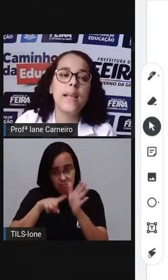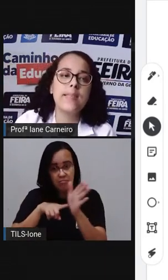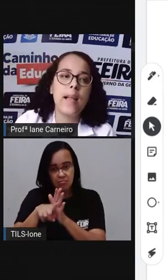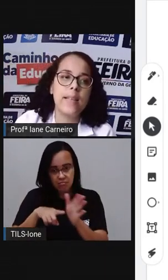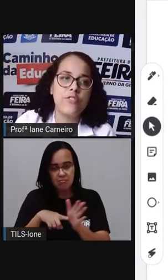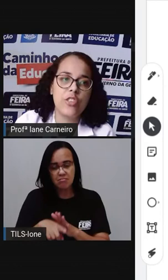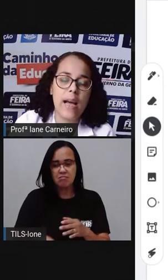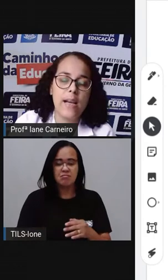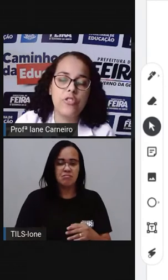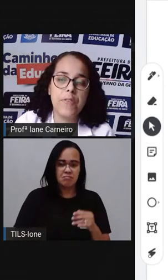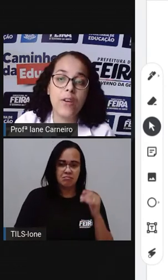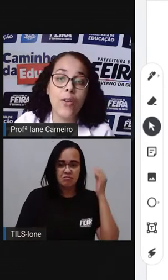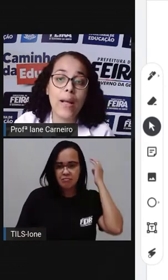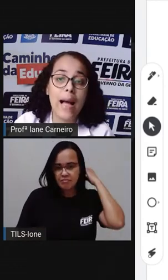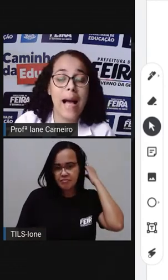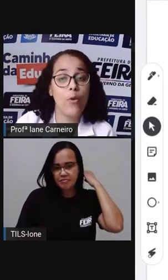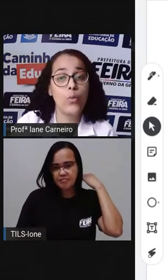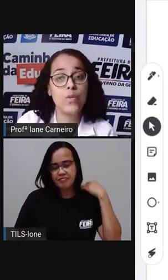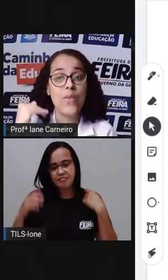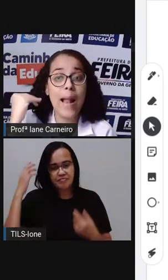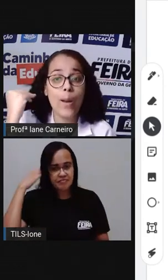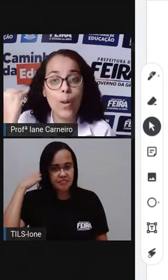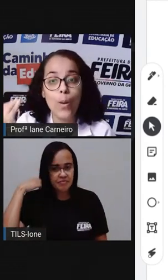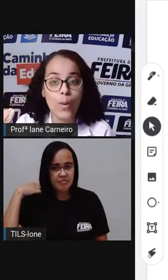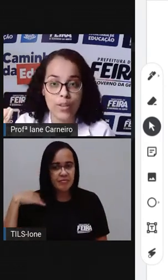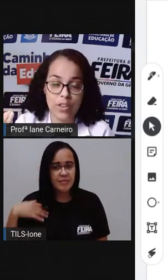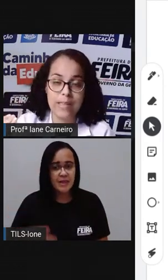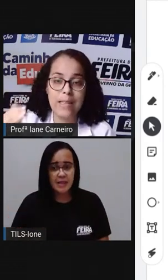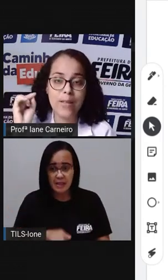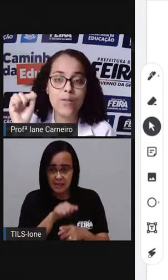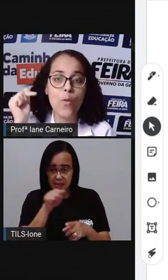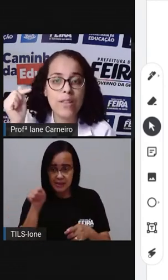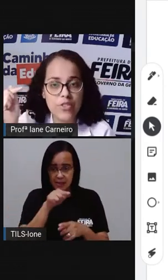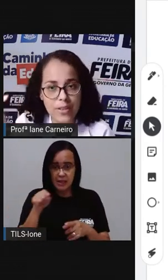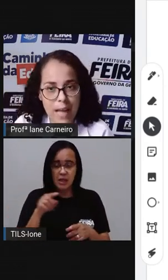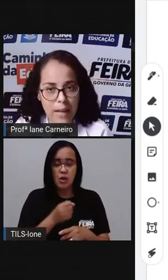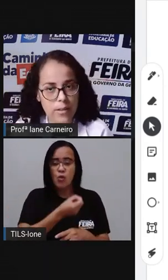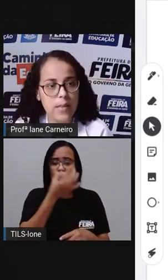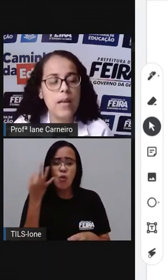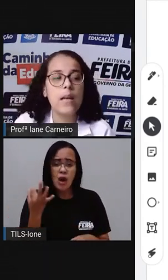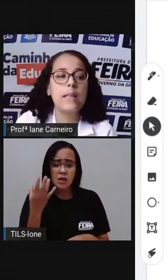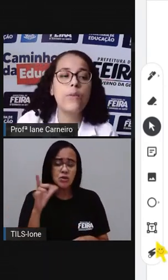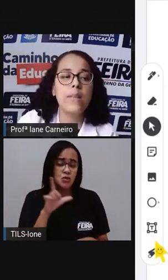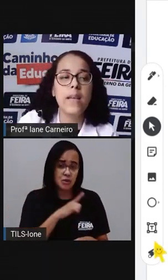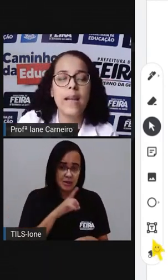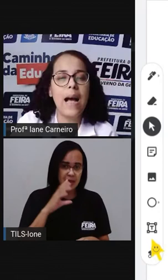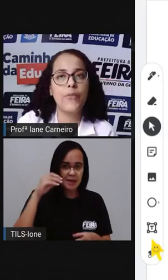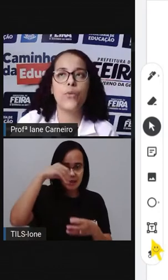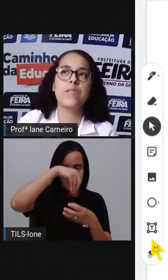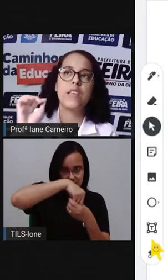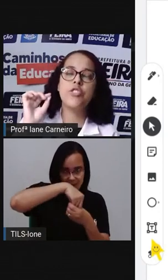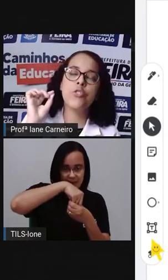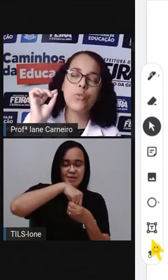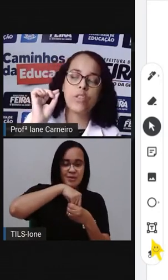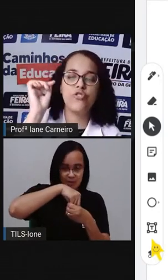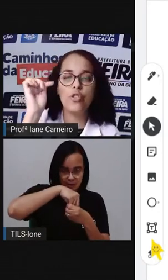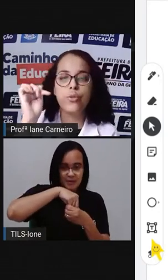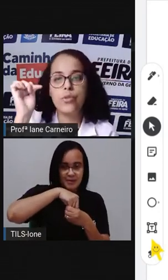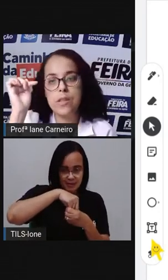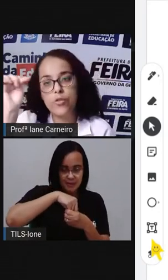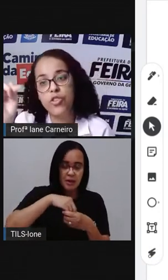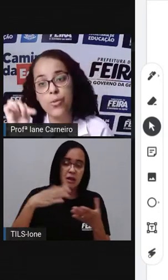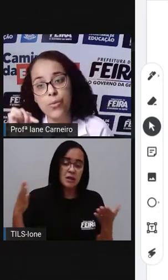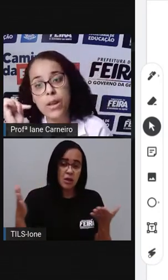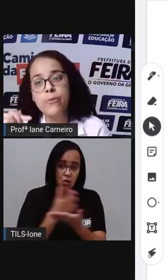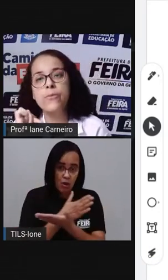E nessa linha de cá, a gente vai colocar os valores, tá certo? as quantidades. Então, gráficos que a gente conta de